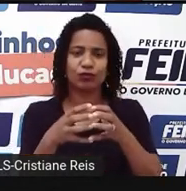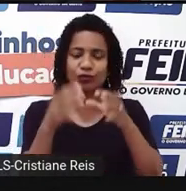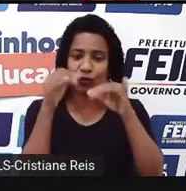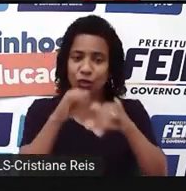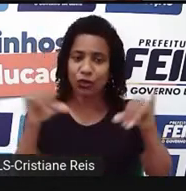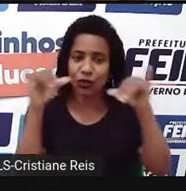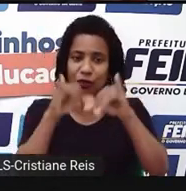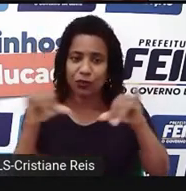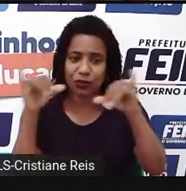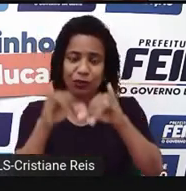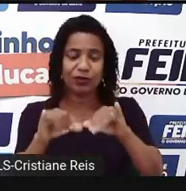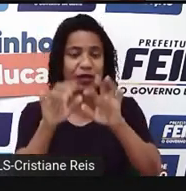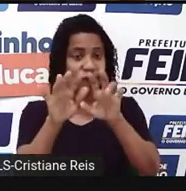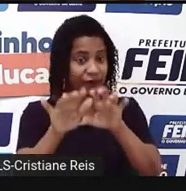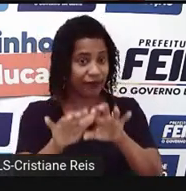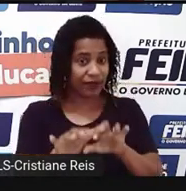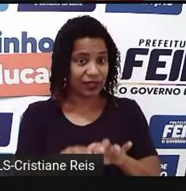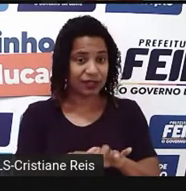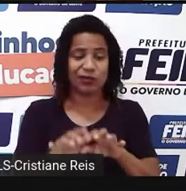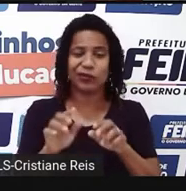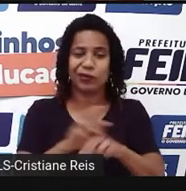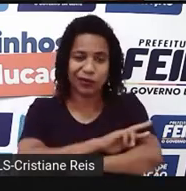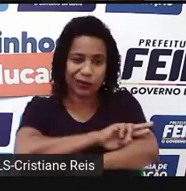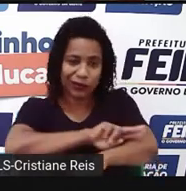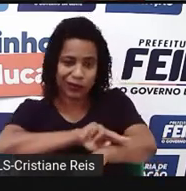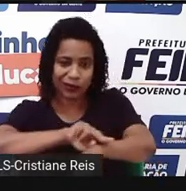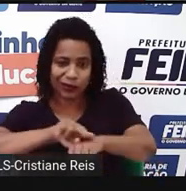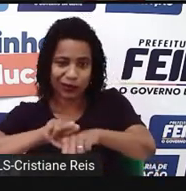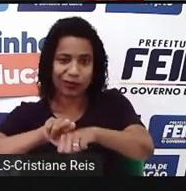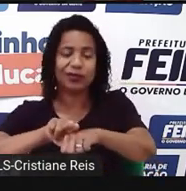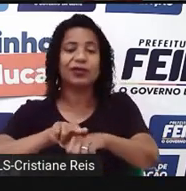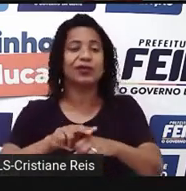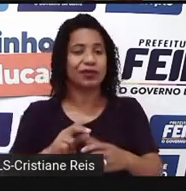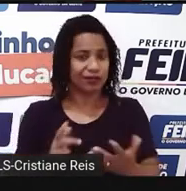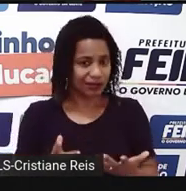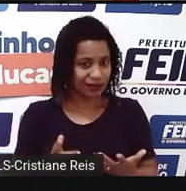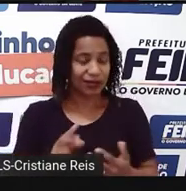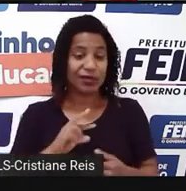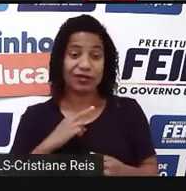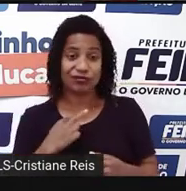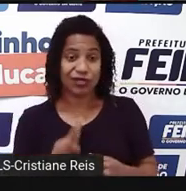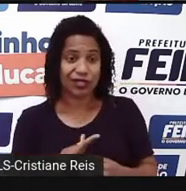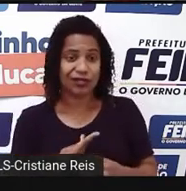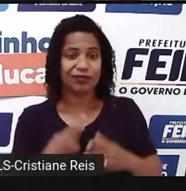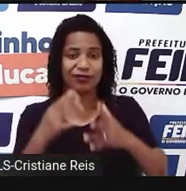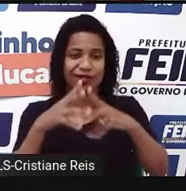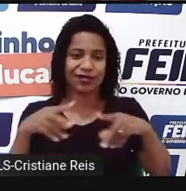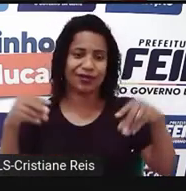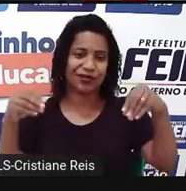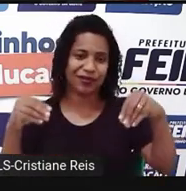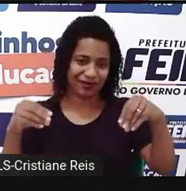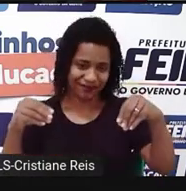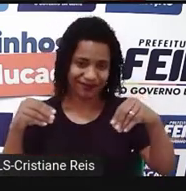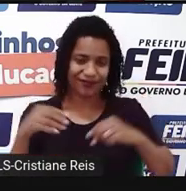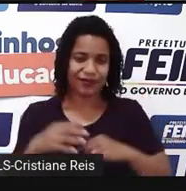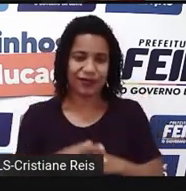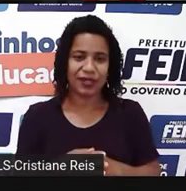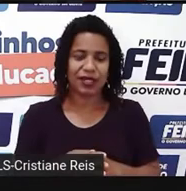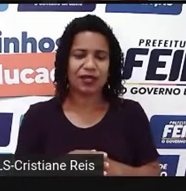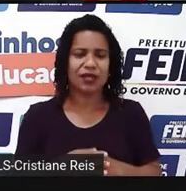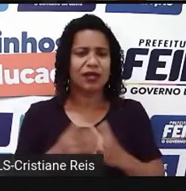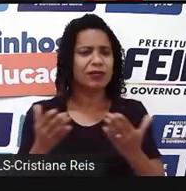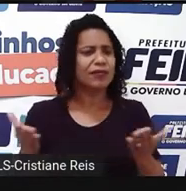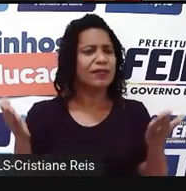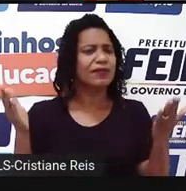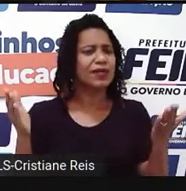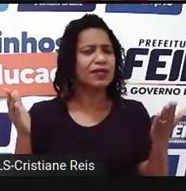como gênero, raça, classe e território. E o que é necropolítica? Ou política da morte? que se discute,